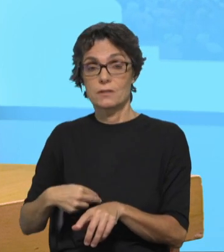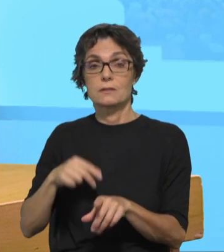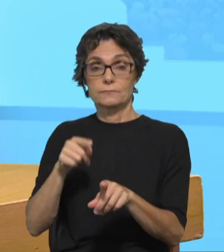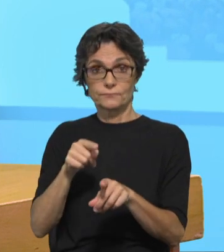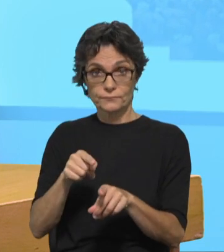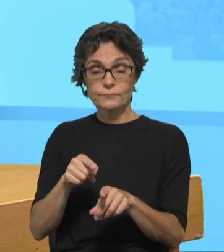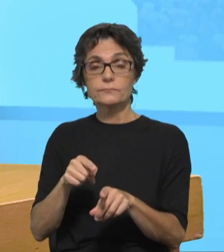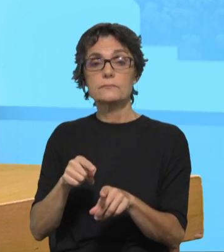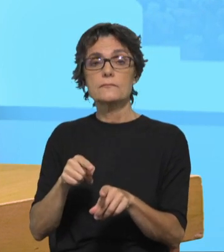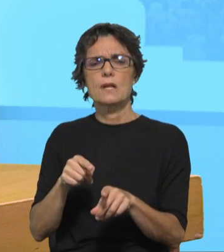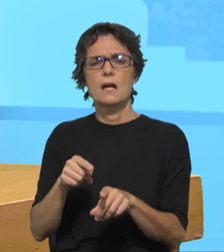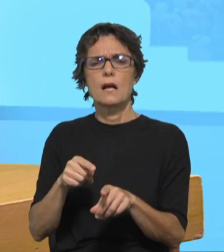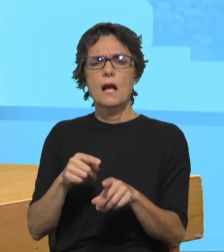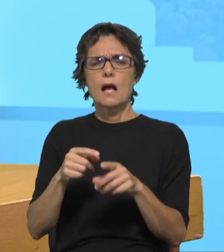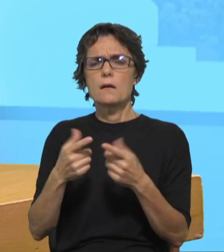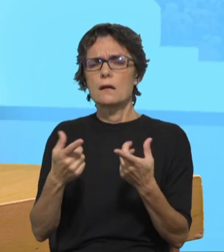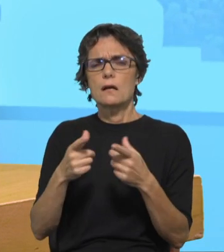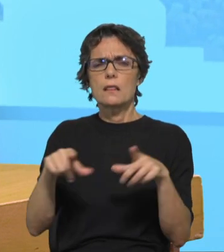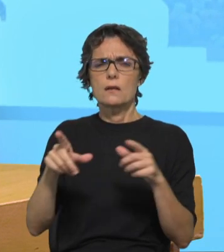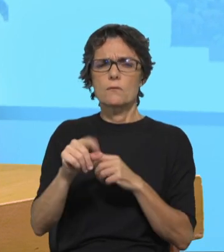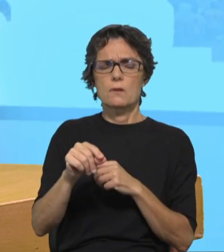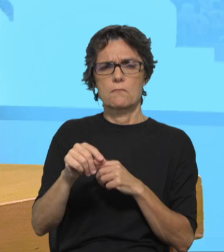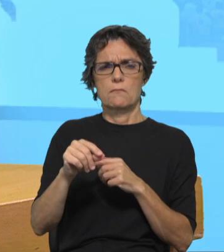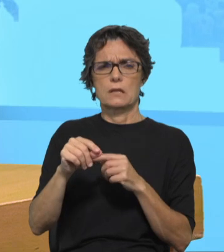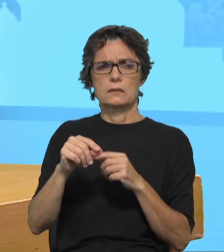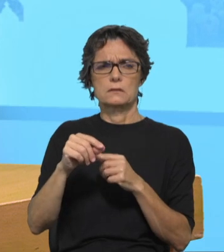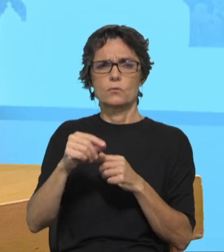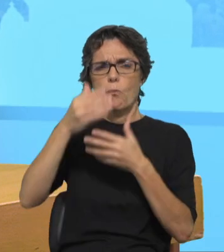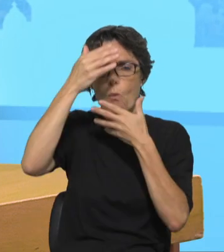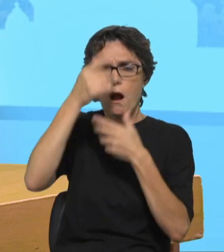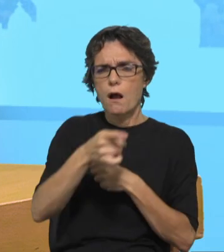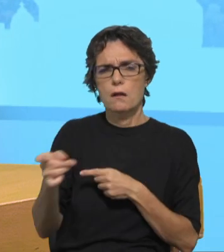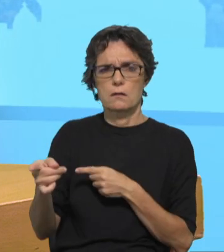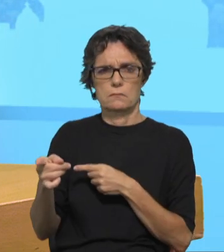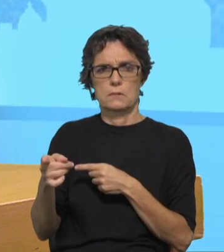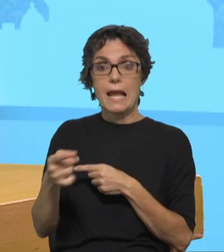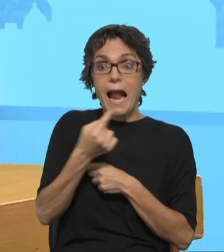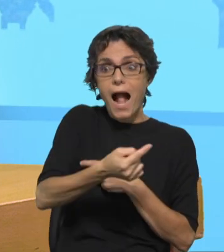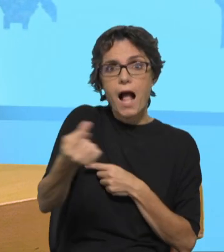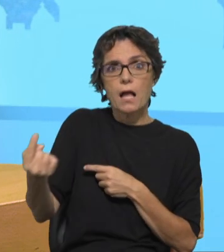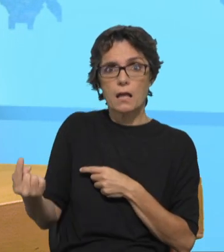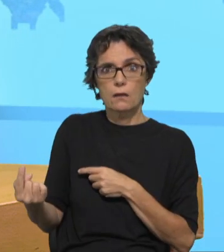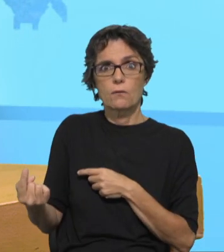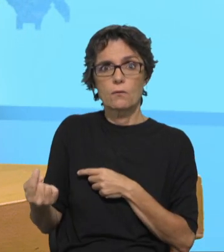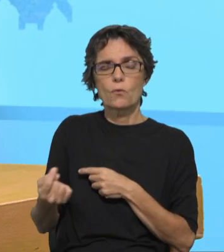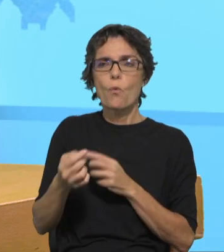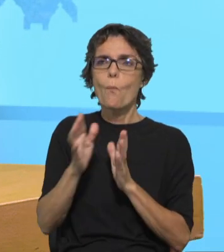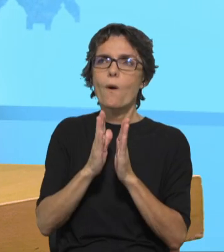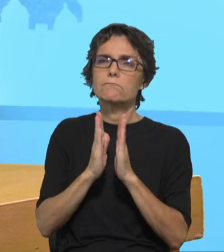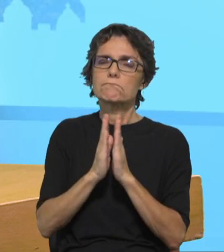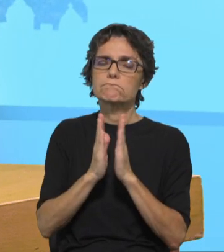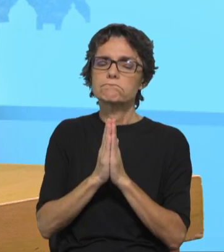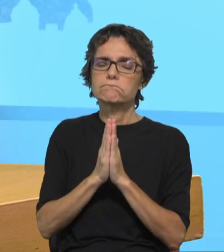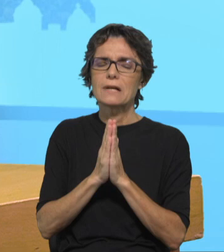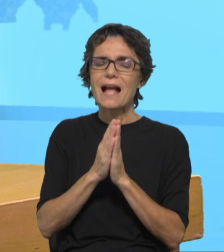Tive uma multidão de língua árabe, não é? Com expressões de fé que são, exteriormente, parecem